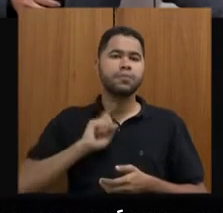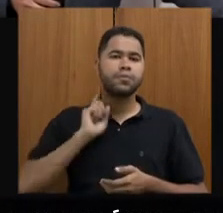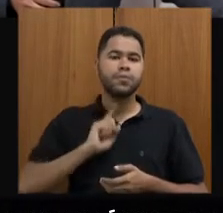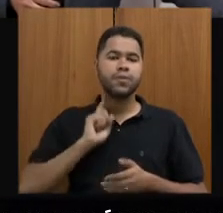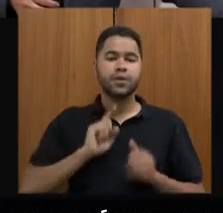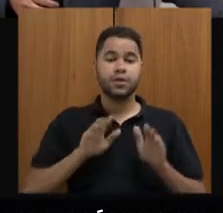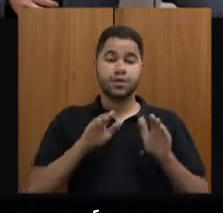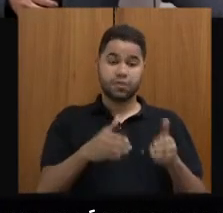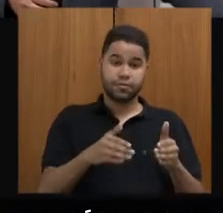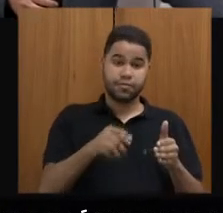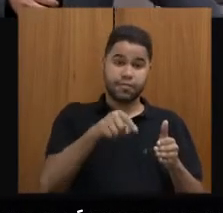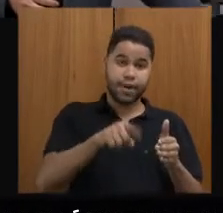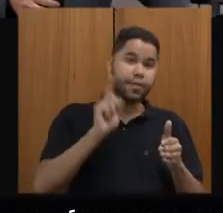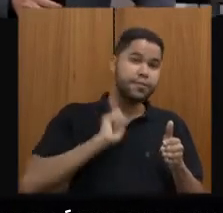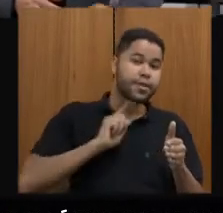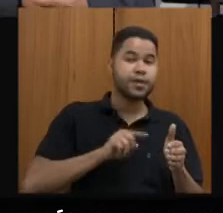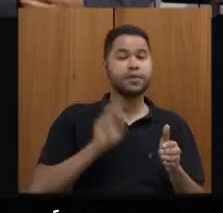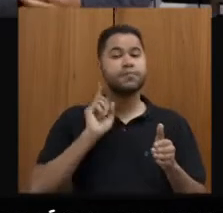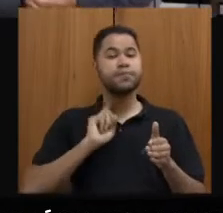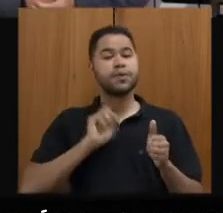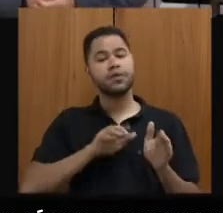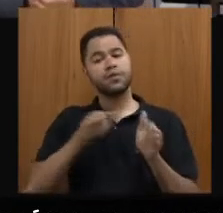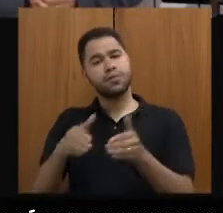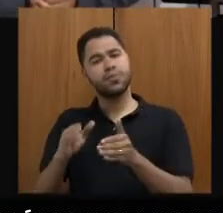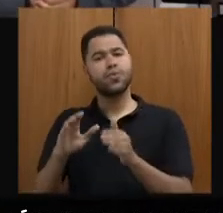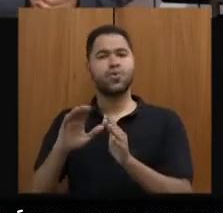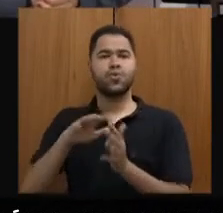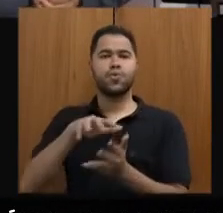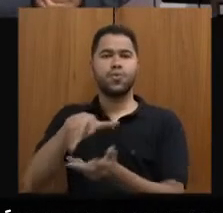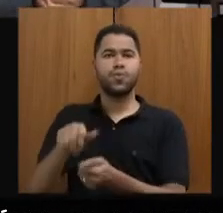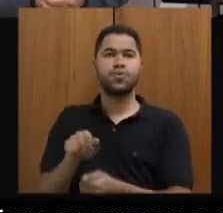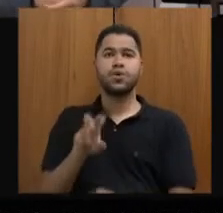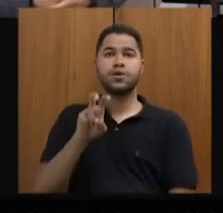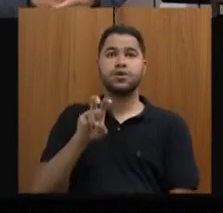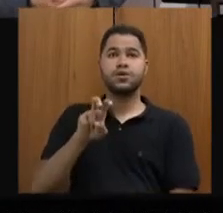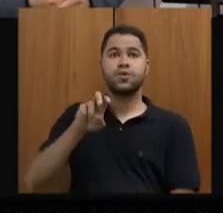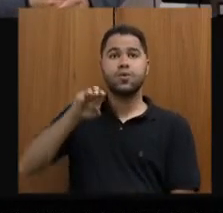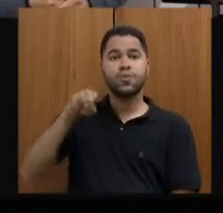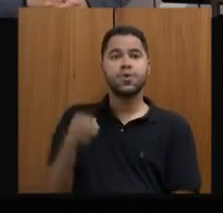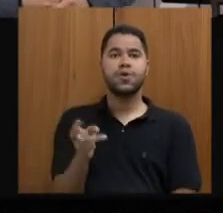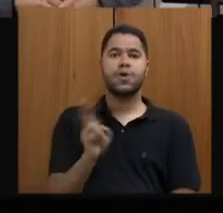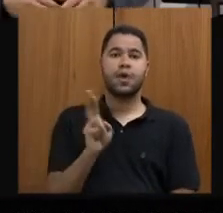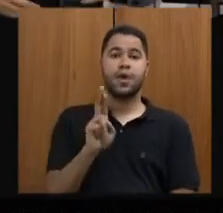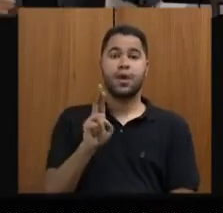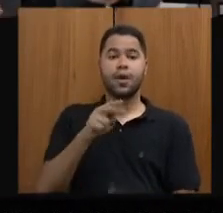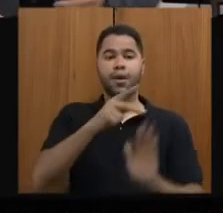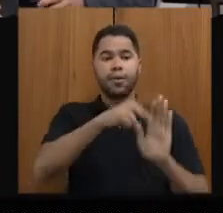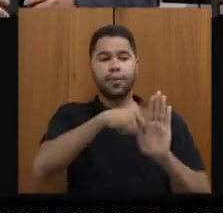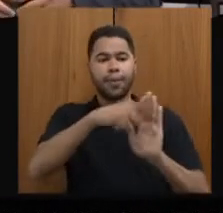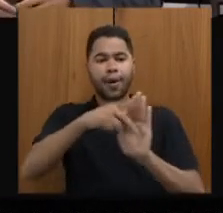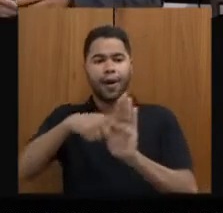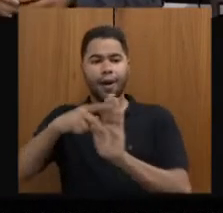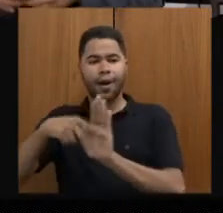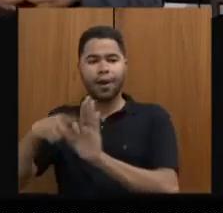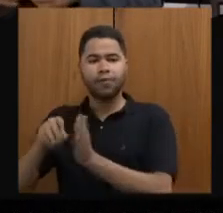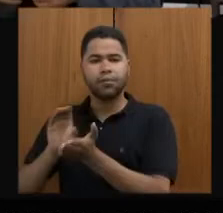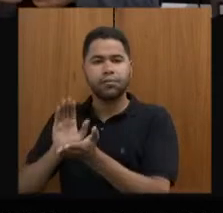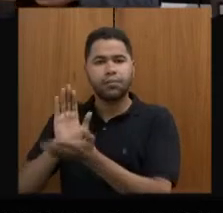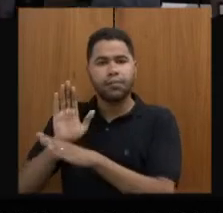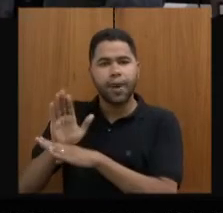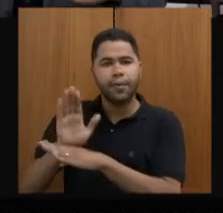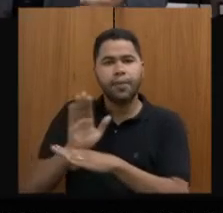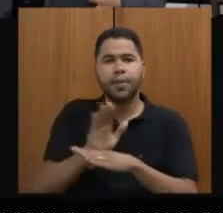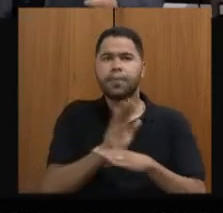Minas para o Mundo, 5 milhões de reais, que vai beneficiar 42 projetos. Esses projetos poderão tirar